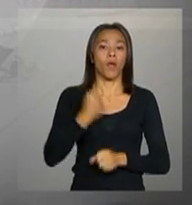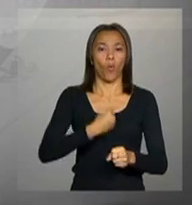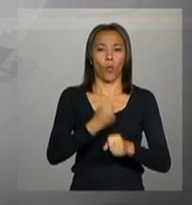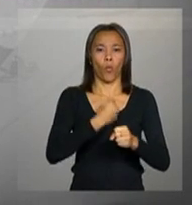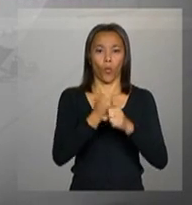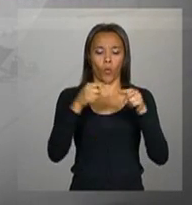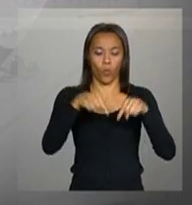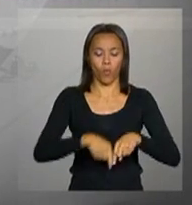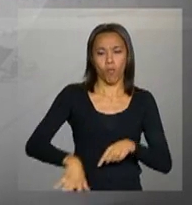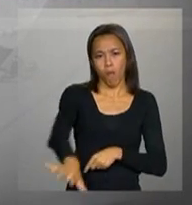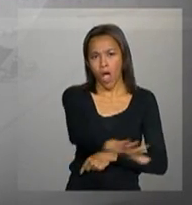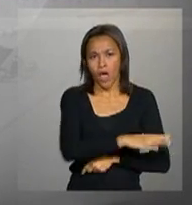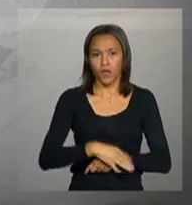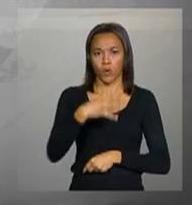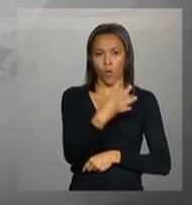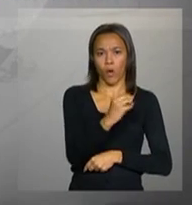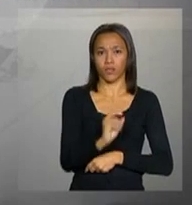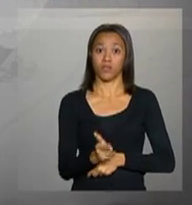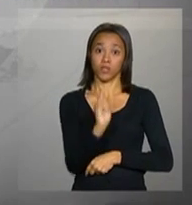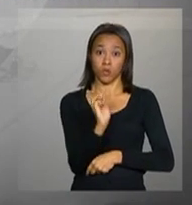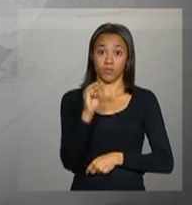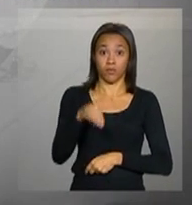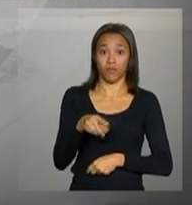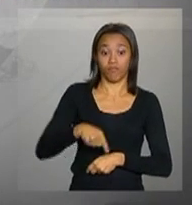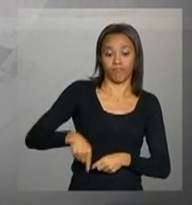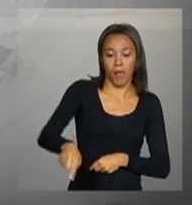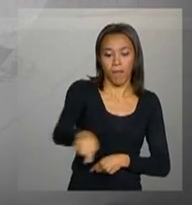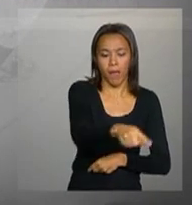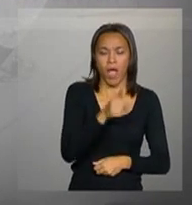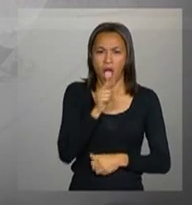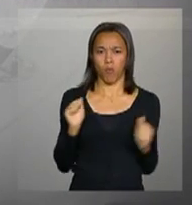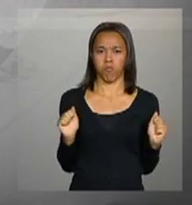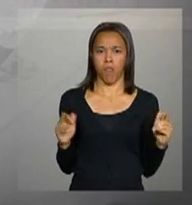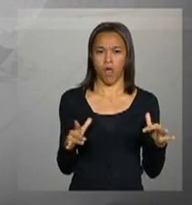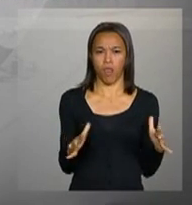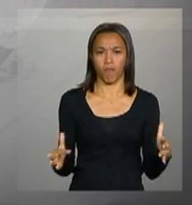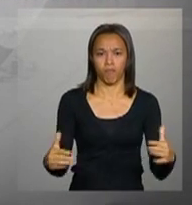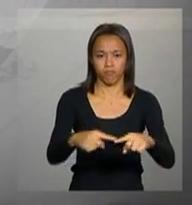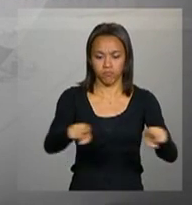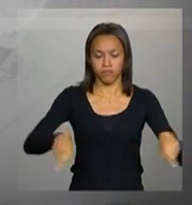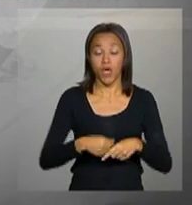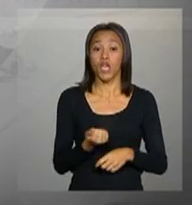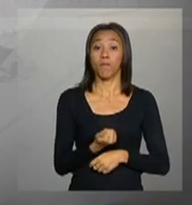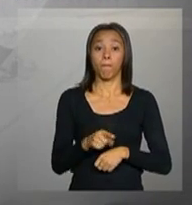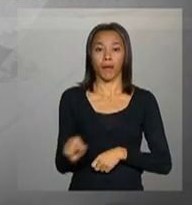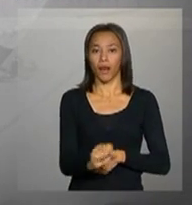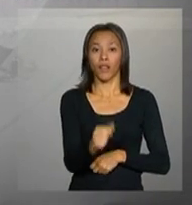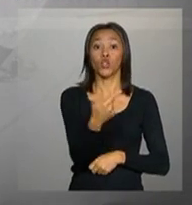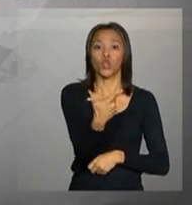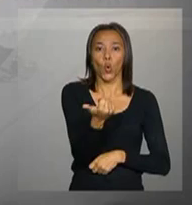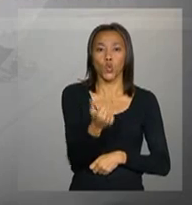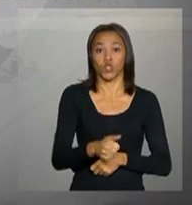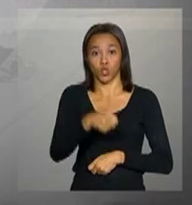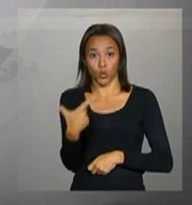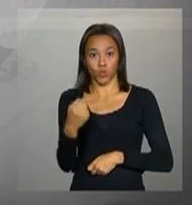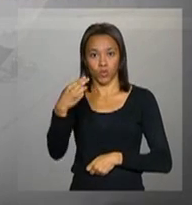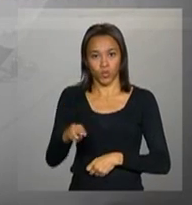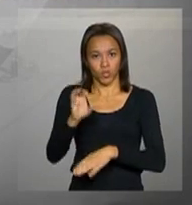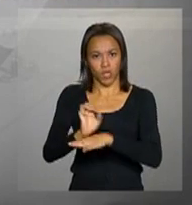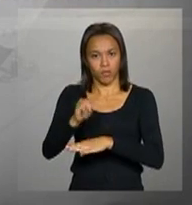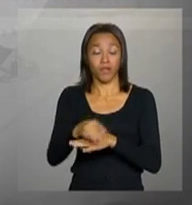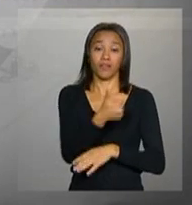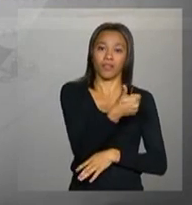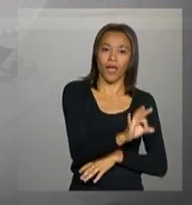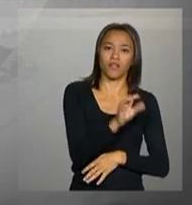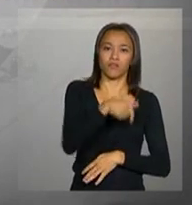construção, uma área de 400 quilômetros quadrados foram inundados em 12 municípios, dois no estado do Maranhão e